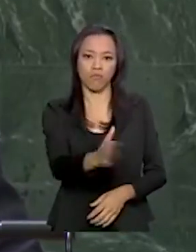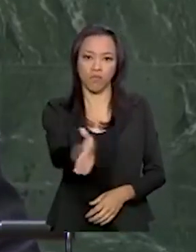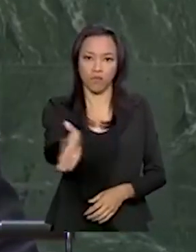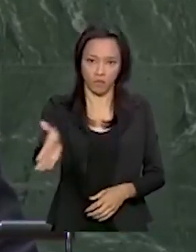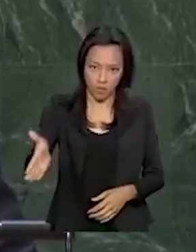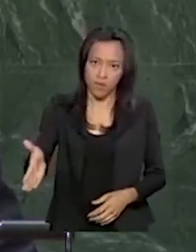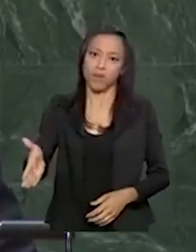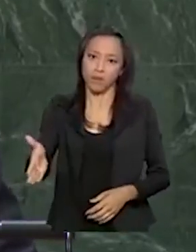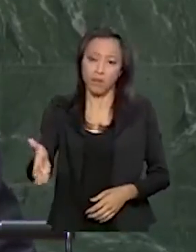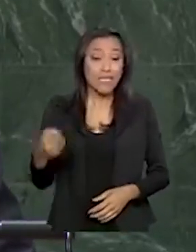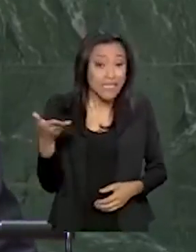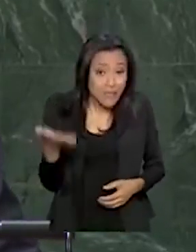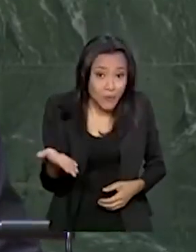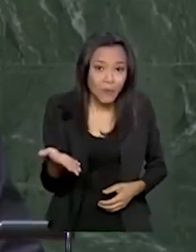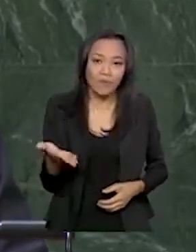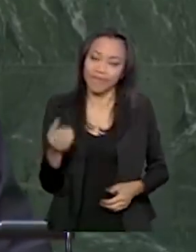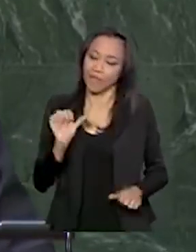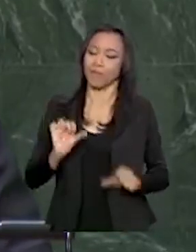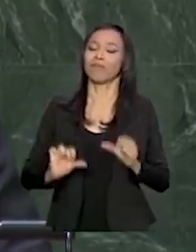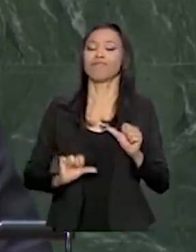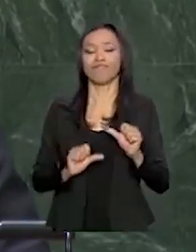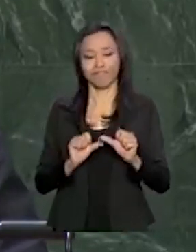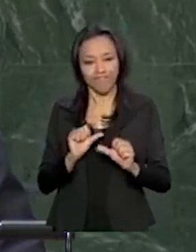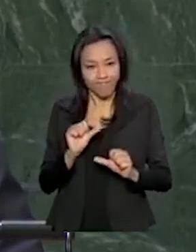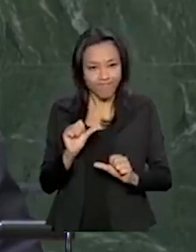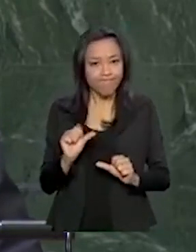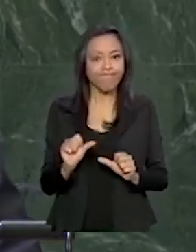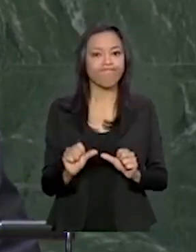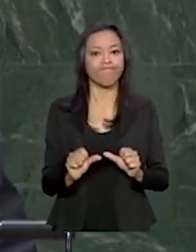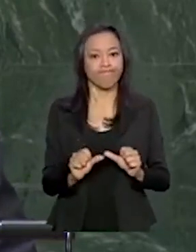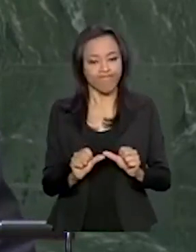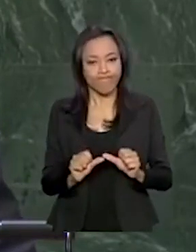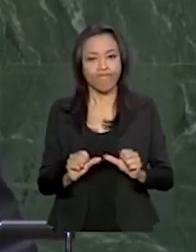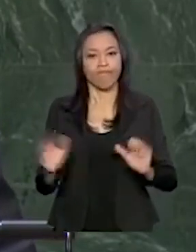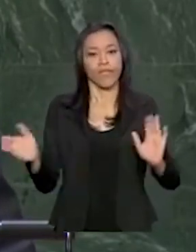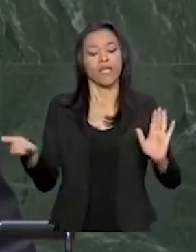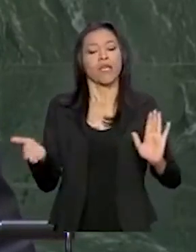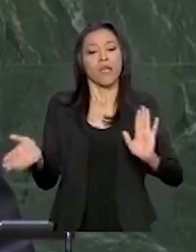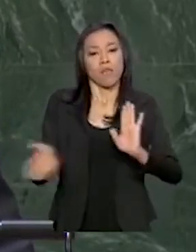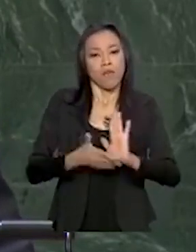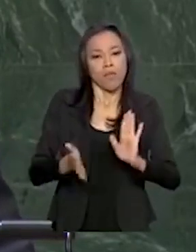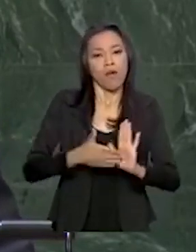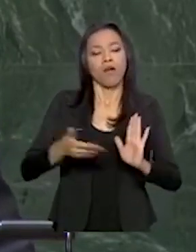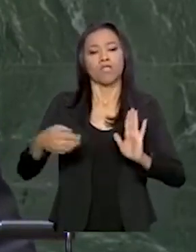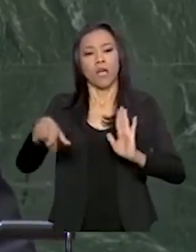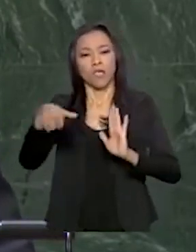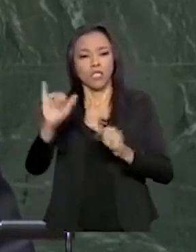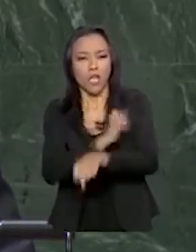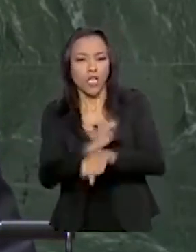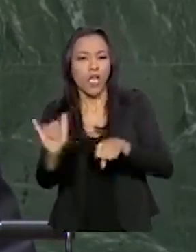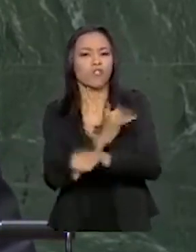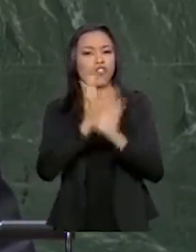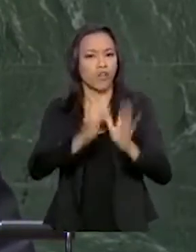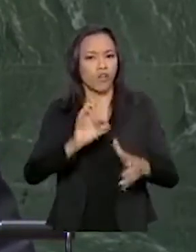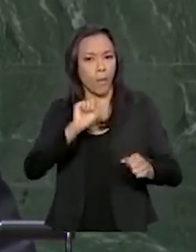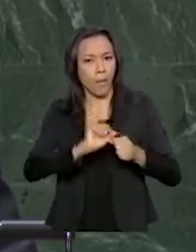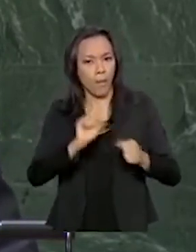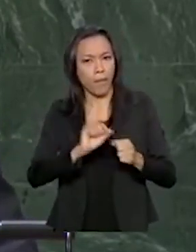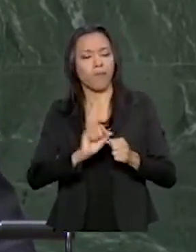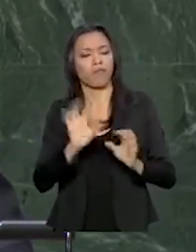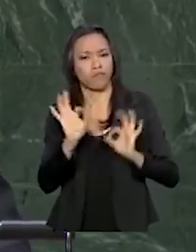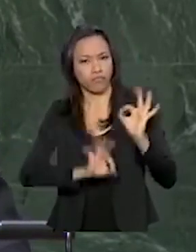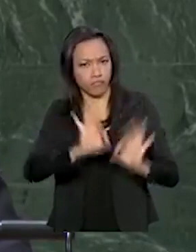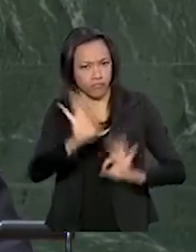Isso está mudando. Medidas foram tomadas e conseguimos reduzir em mais de 20